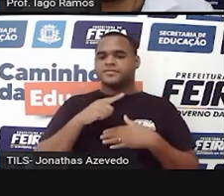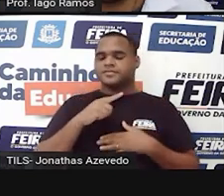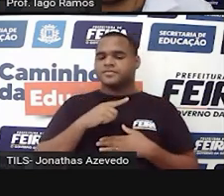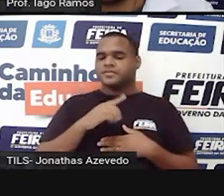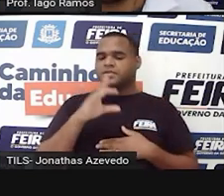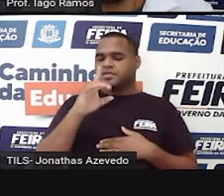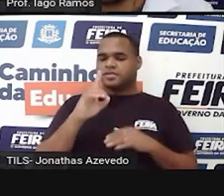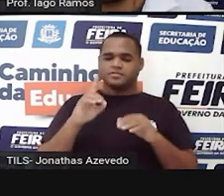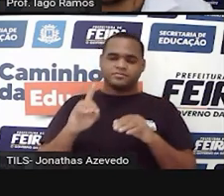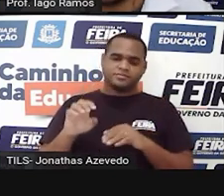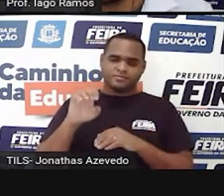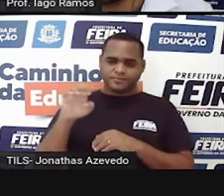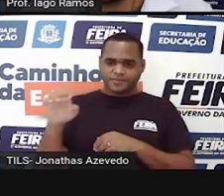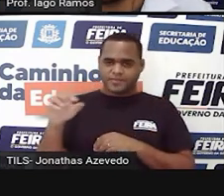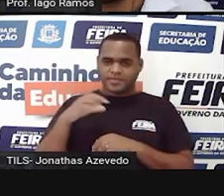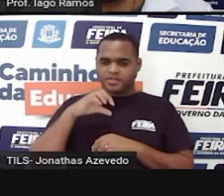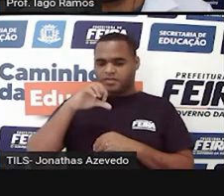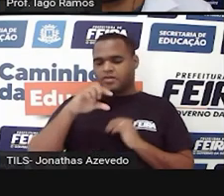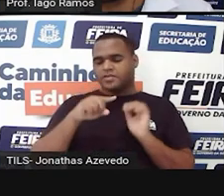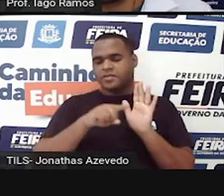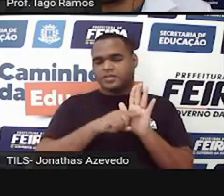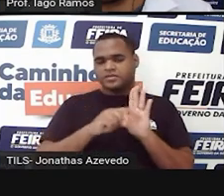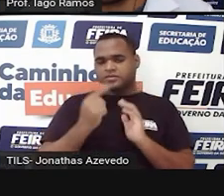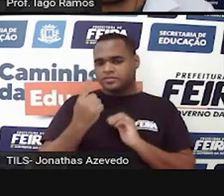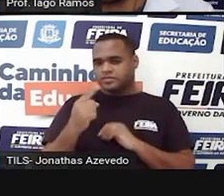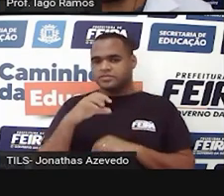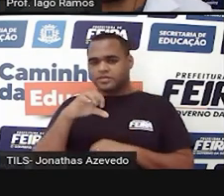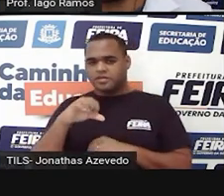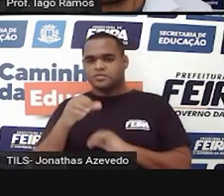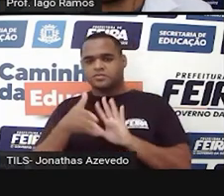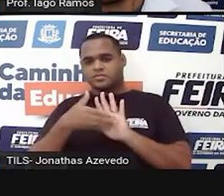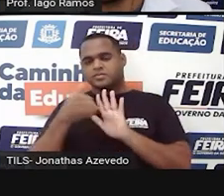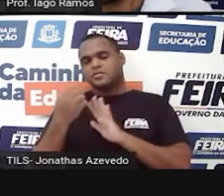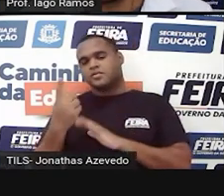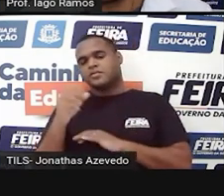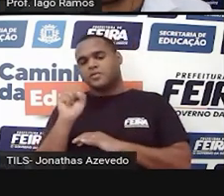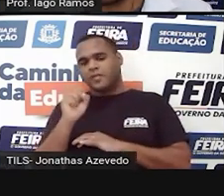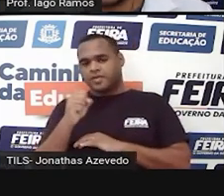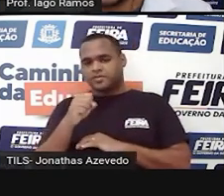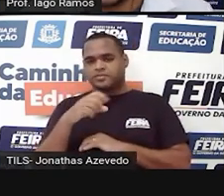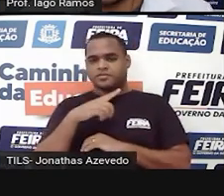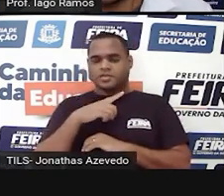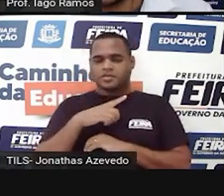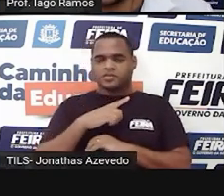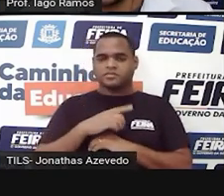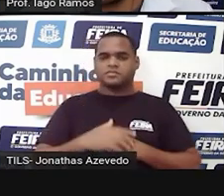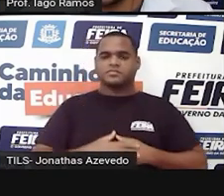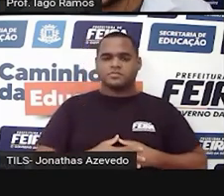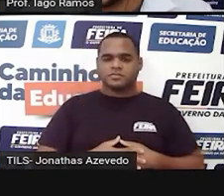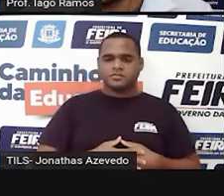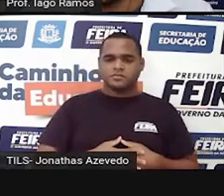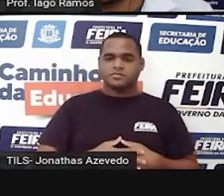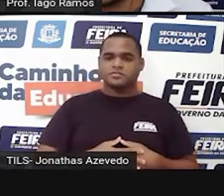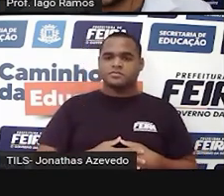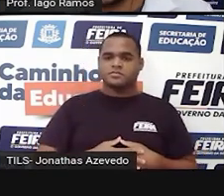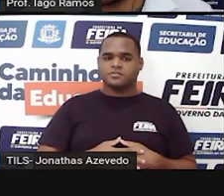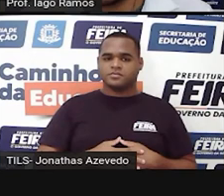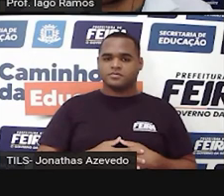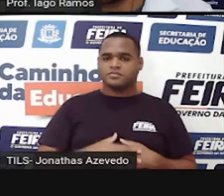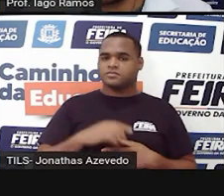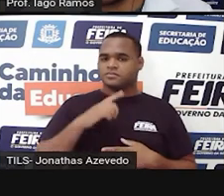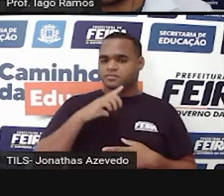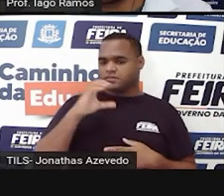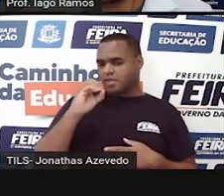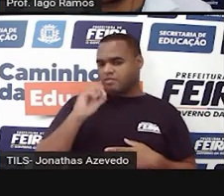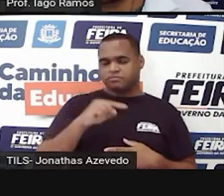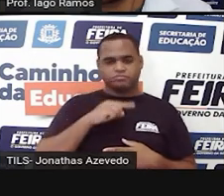da direita para a esquerda, 9 menos 1, 9 tira 1, dá 8. Aqui tinha um 0, a gente não